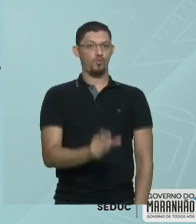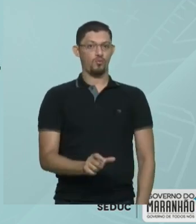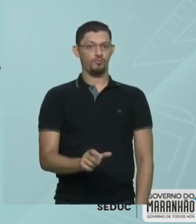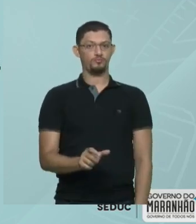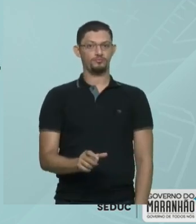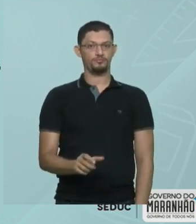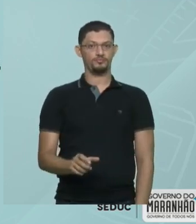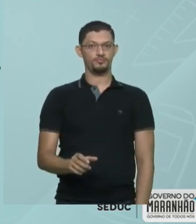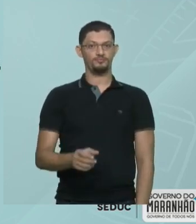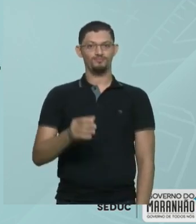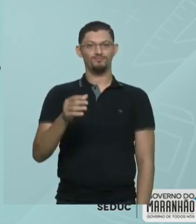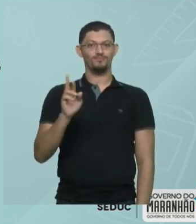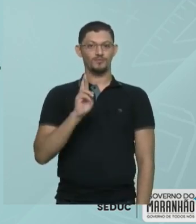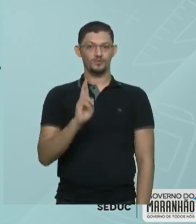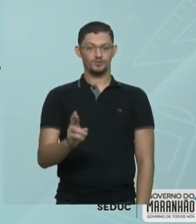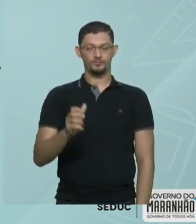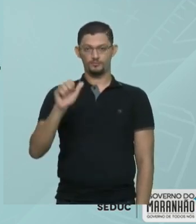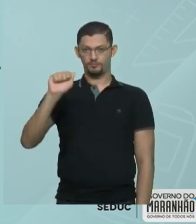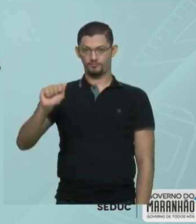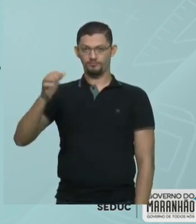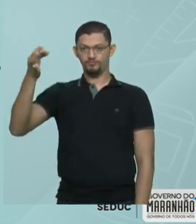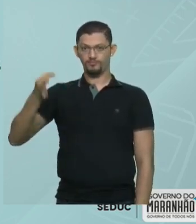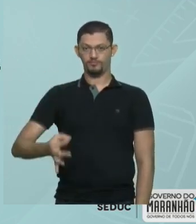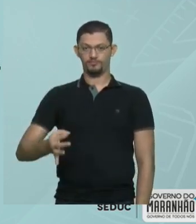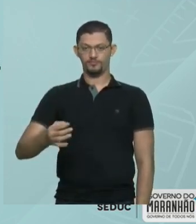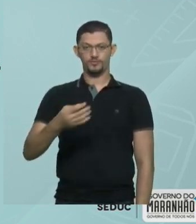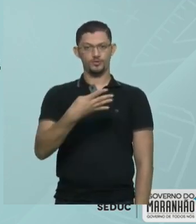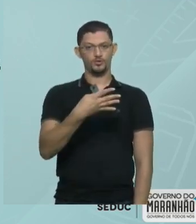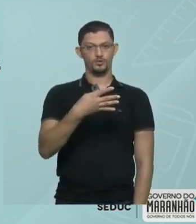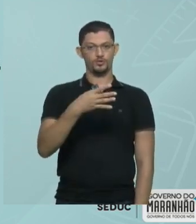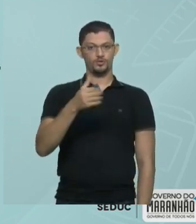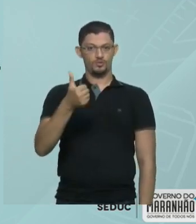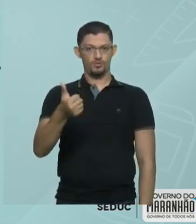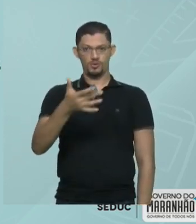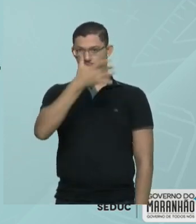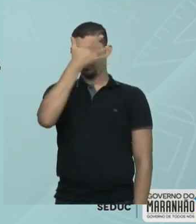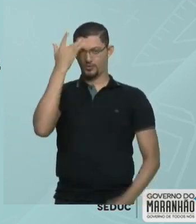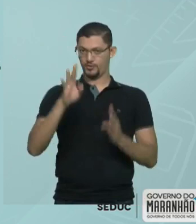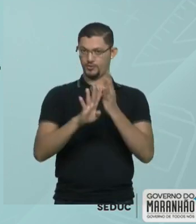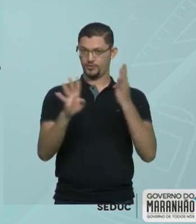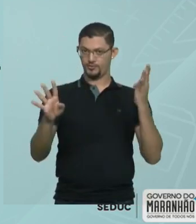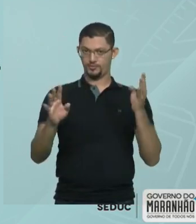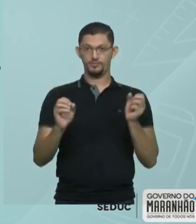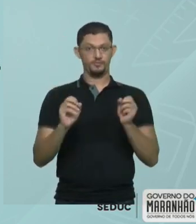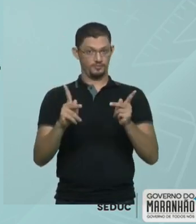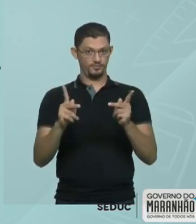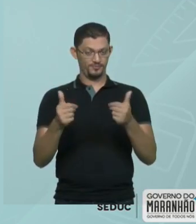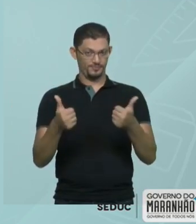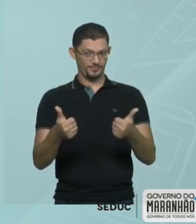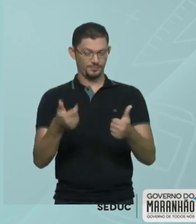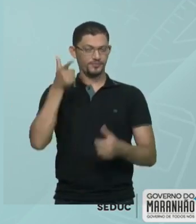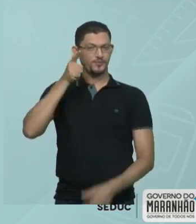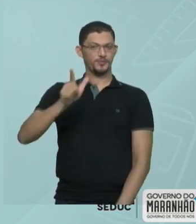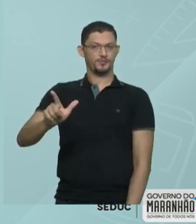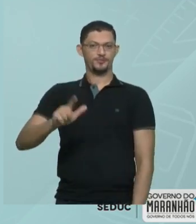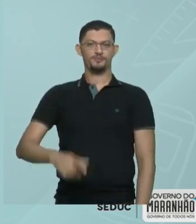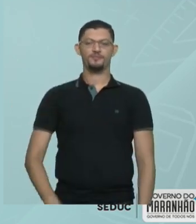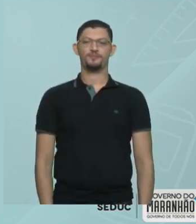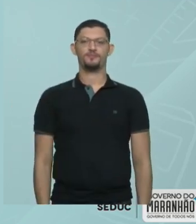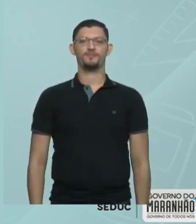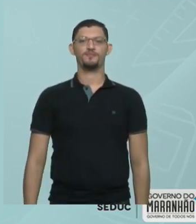letra A. Então, nessa fila eu tenho 41 pessoas. Beleza? Tudo tranquilo? Então, seguindo.